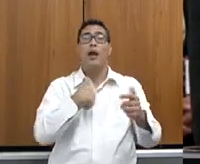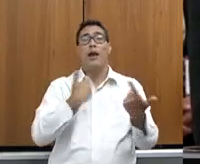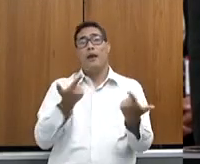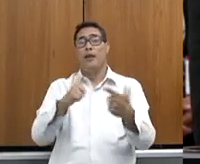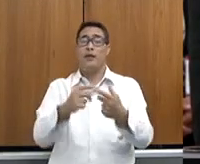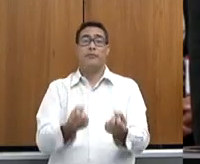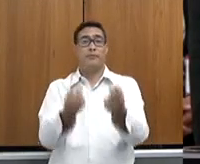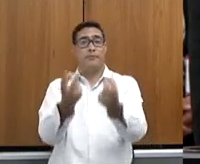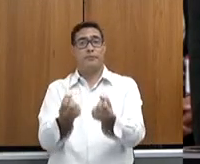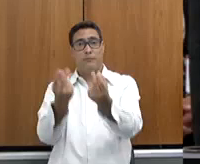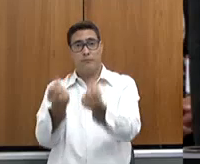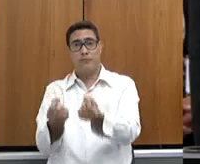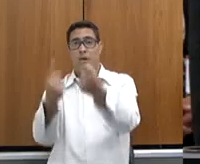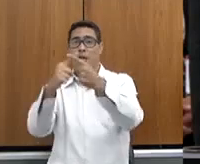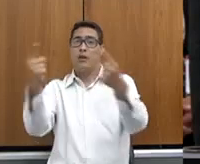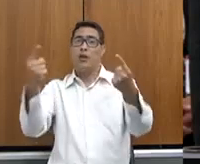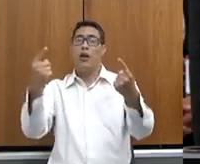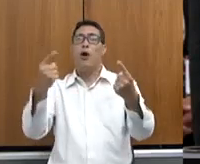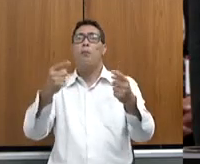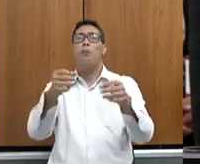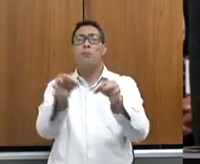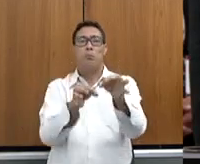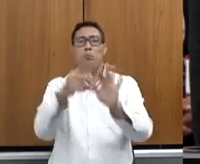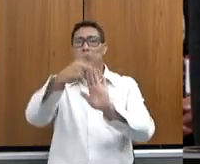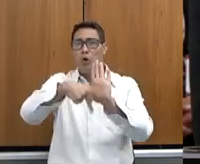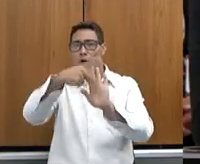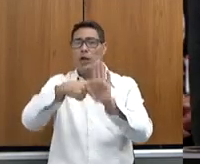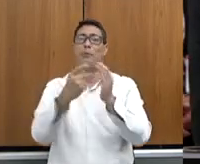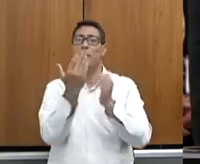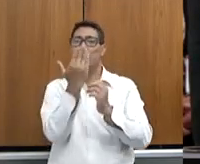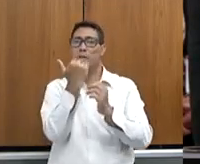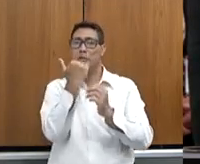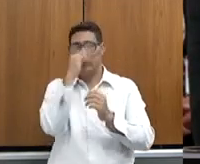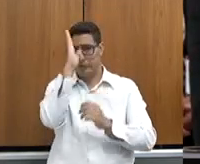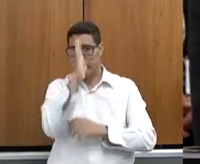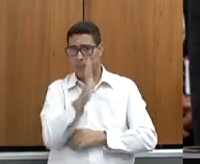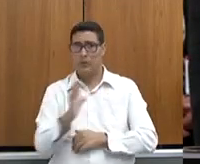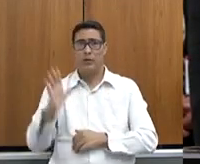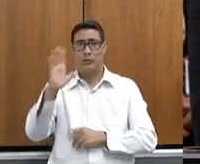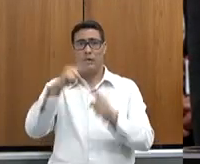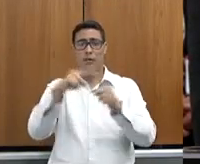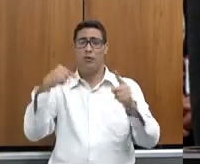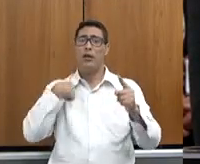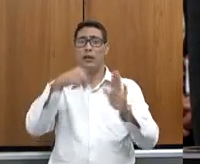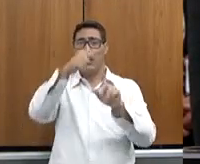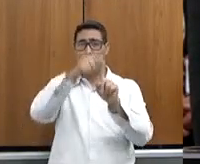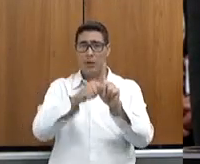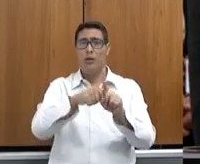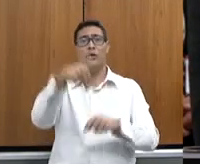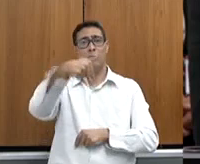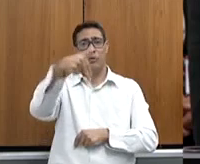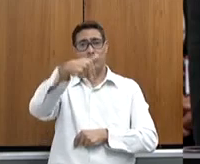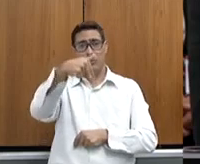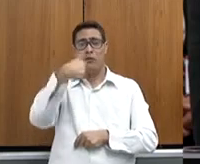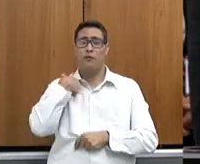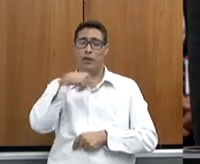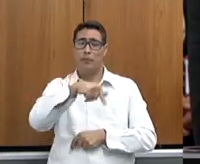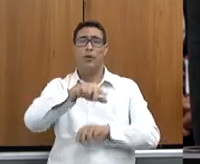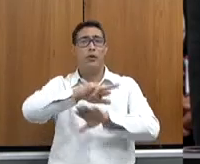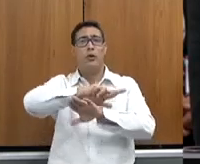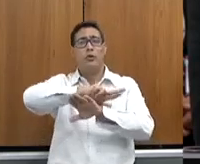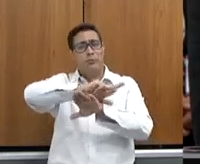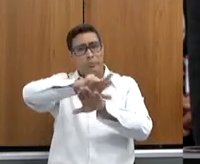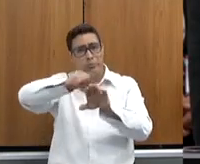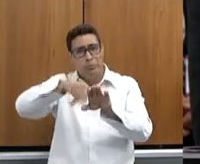Brasil, que é o PAB Brasil, com doação simultânea. Então, até novembro, os alimentos comercializados beneficiaram 220